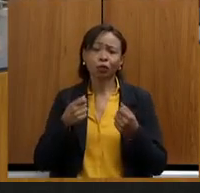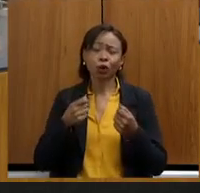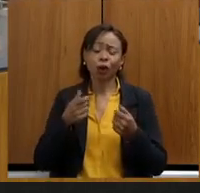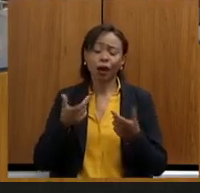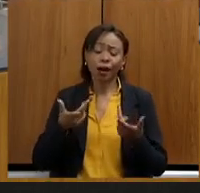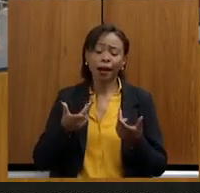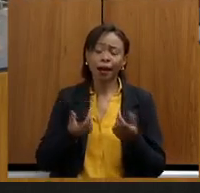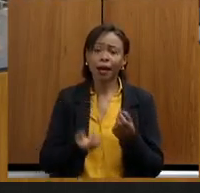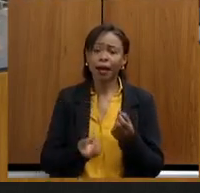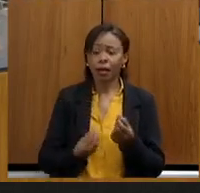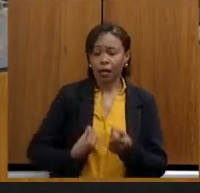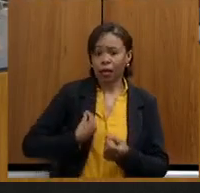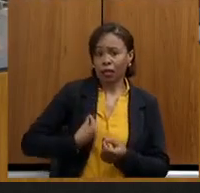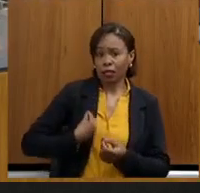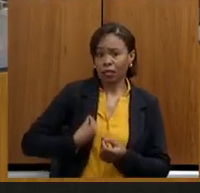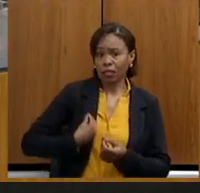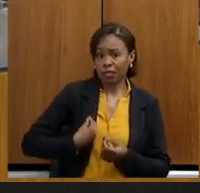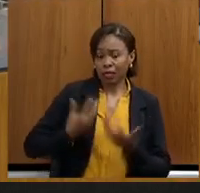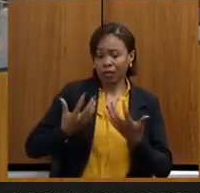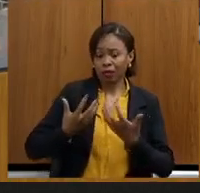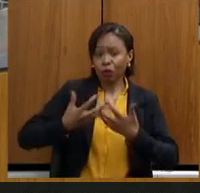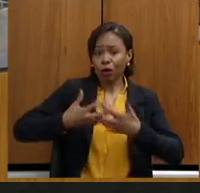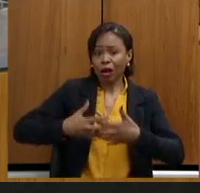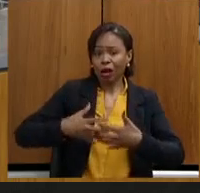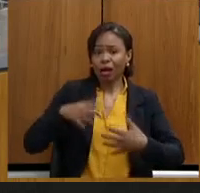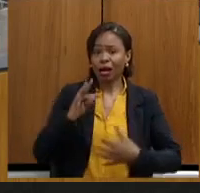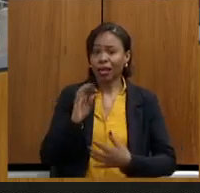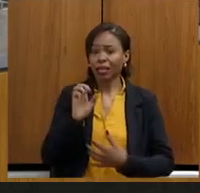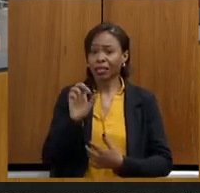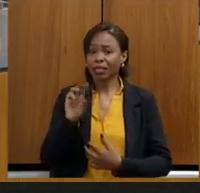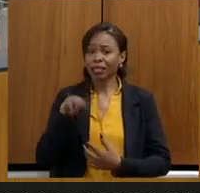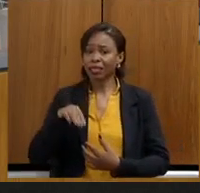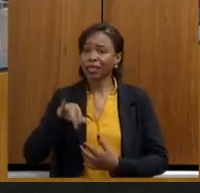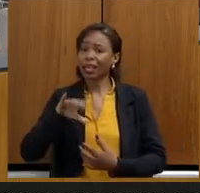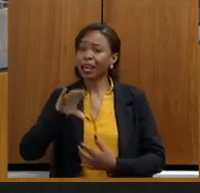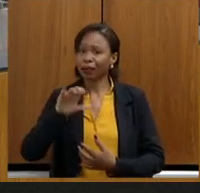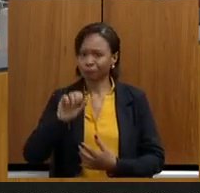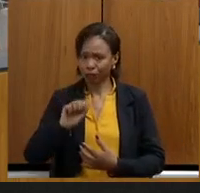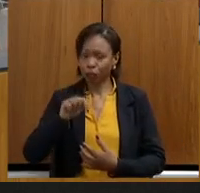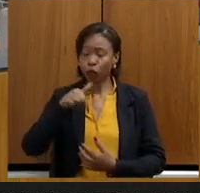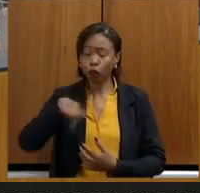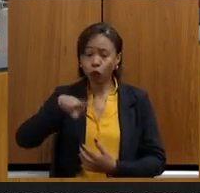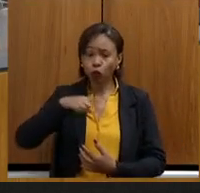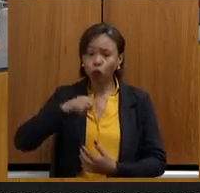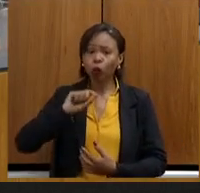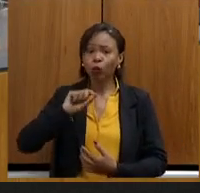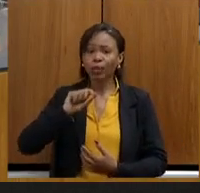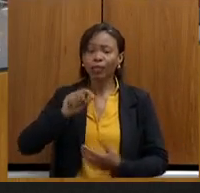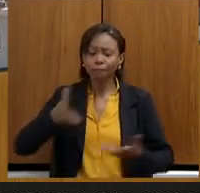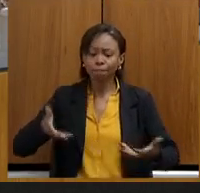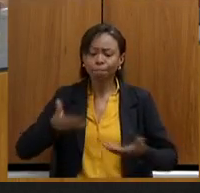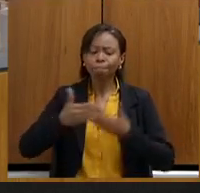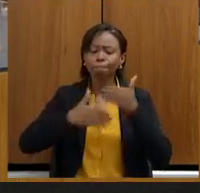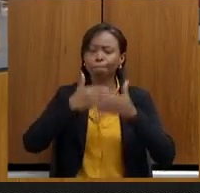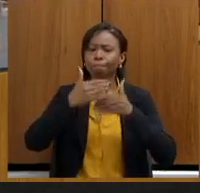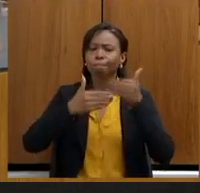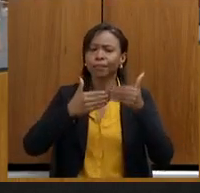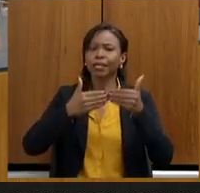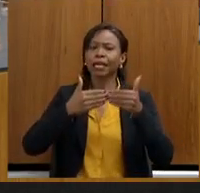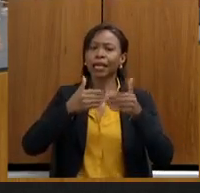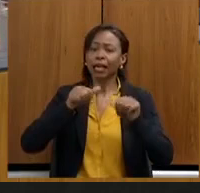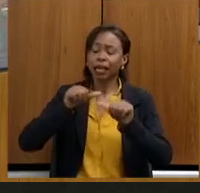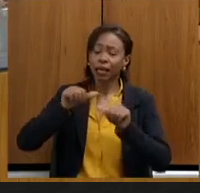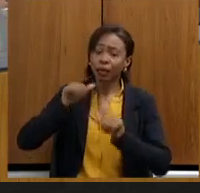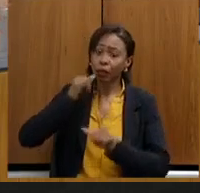hidráulica, nós estamos fazendo o nosso papel de fomentar energias renováveis e a diversificação da matriz.